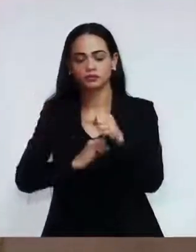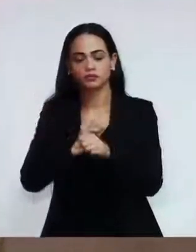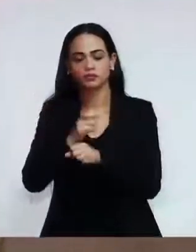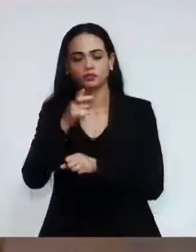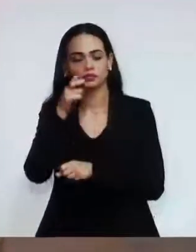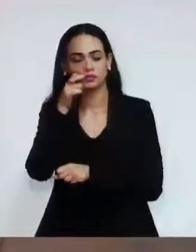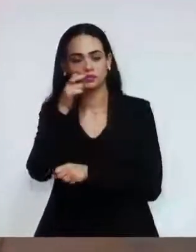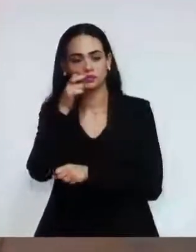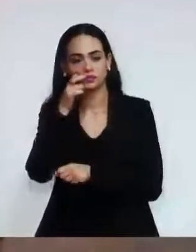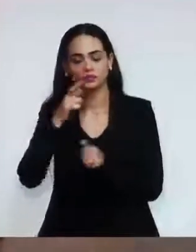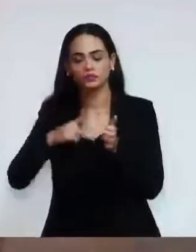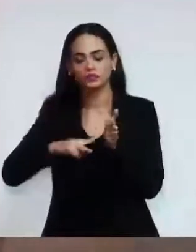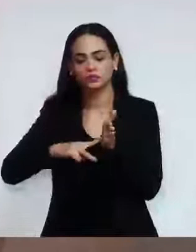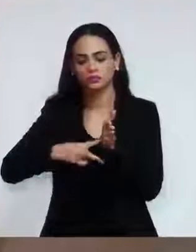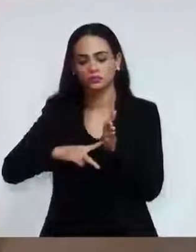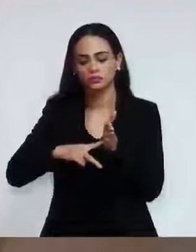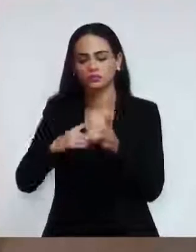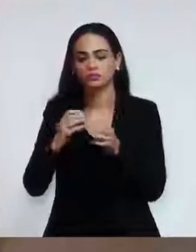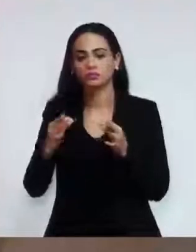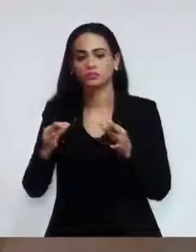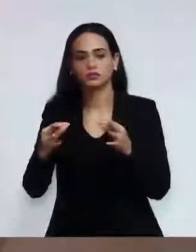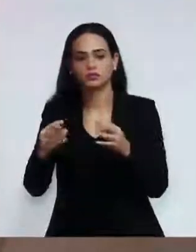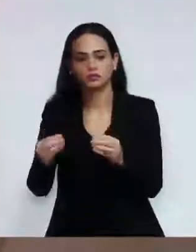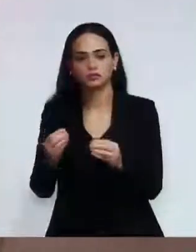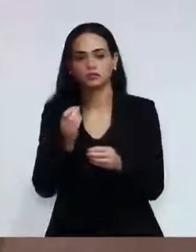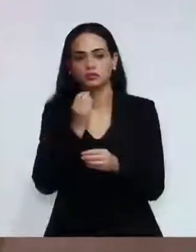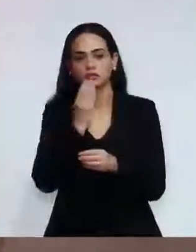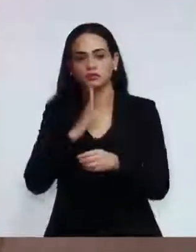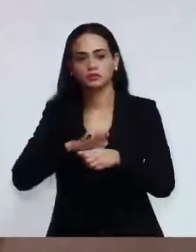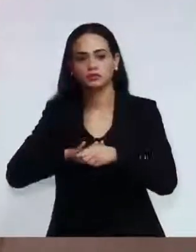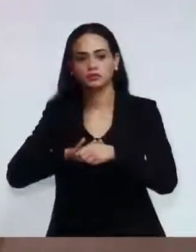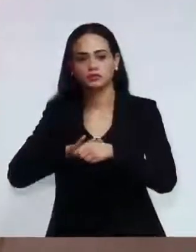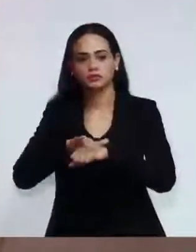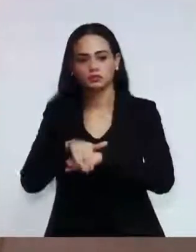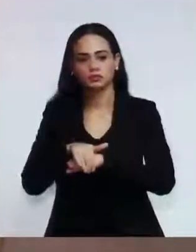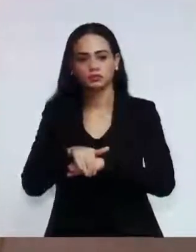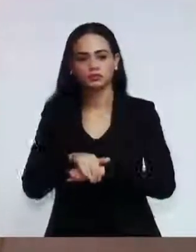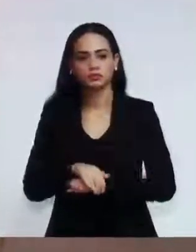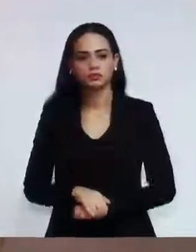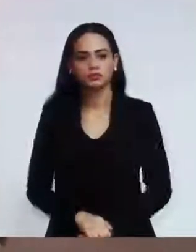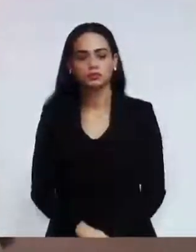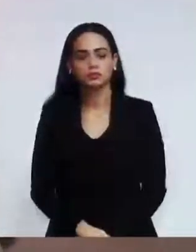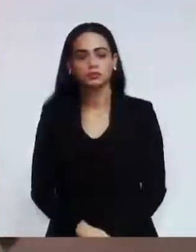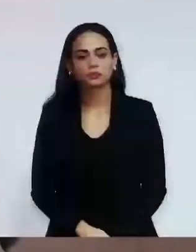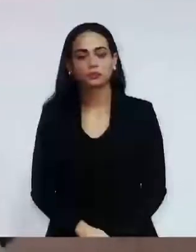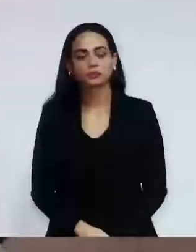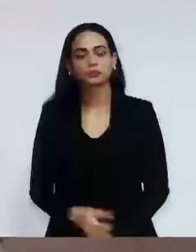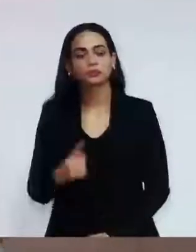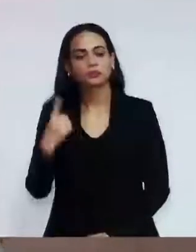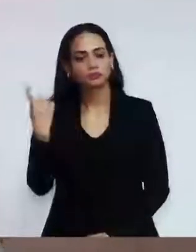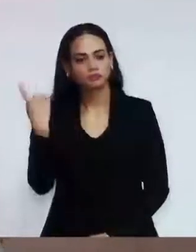primeiramente, senhor presidente, eu queria parabenizar